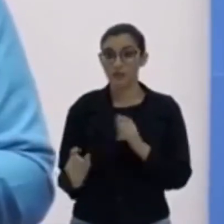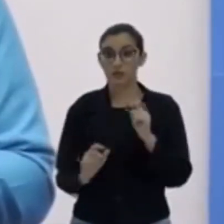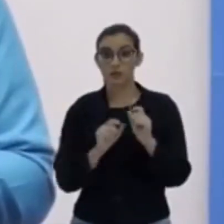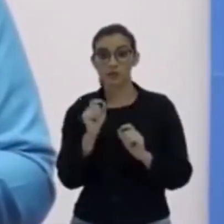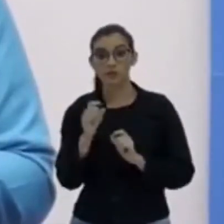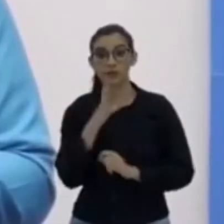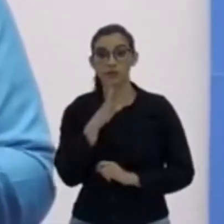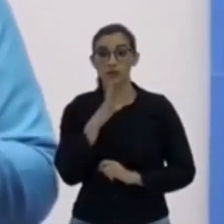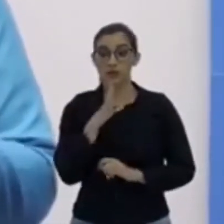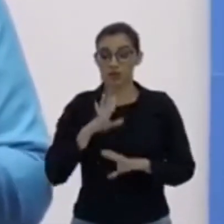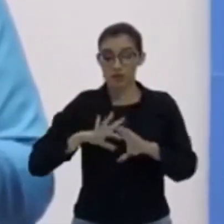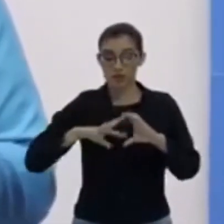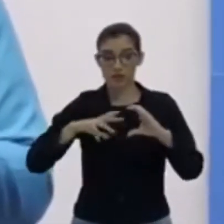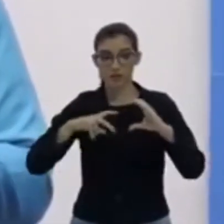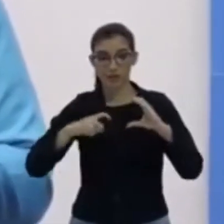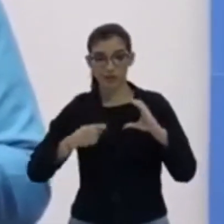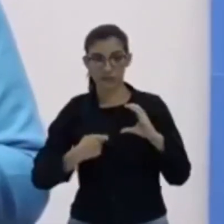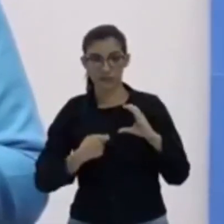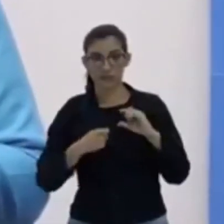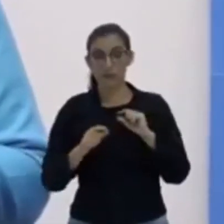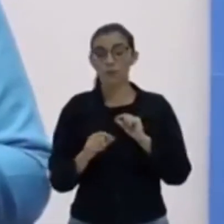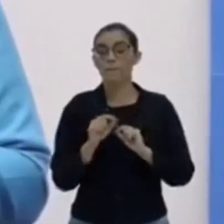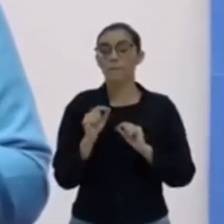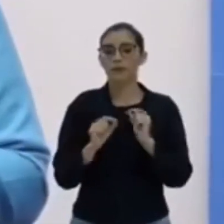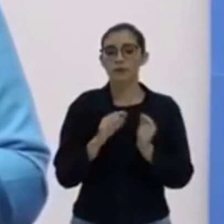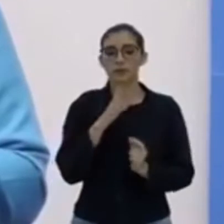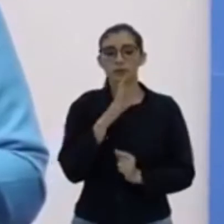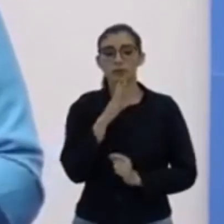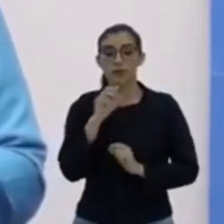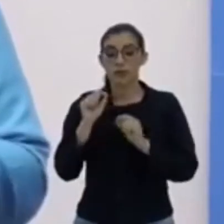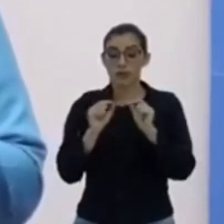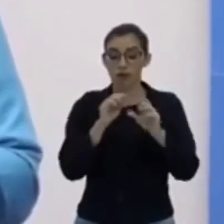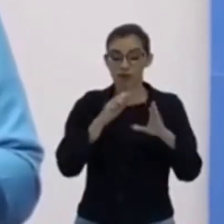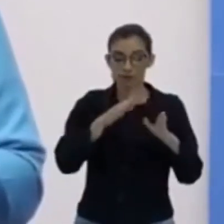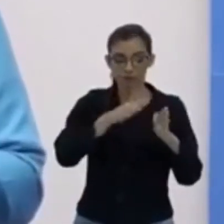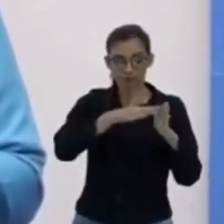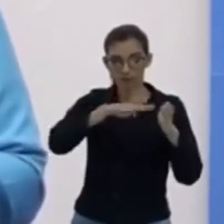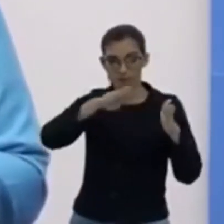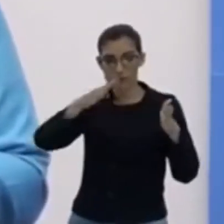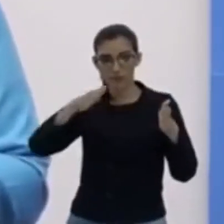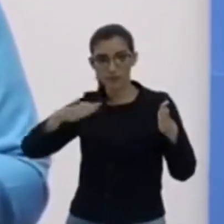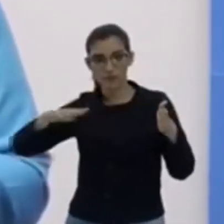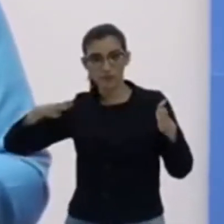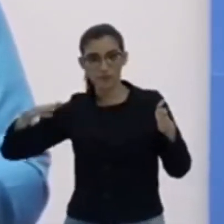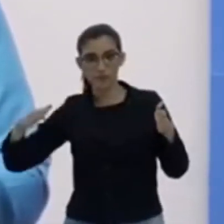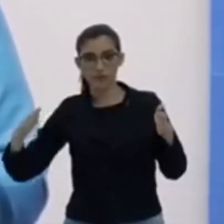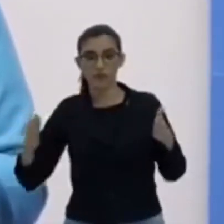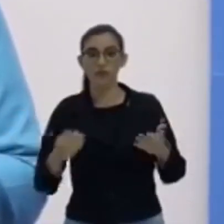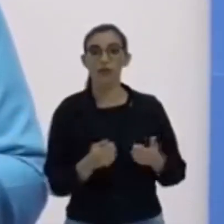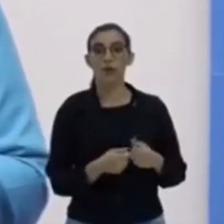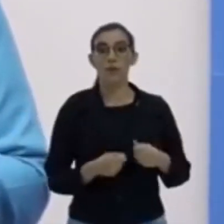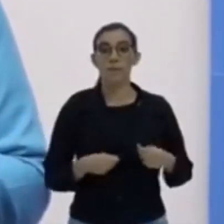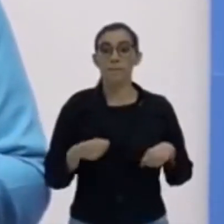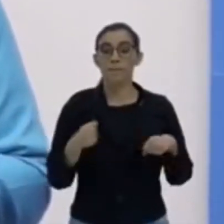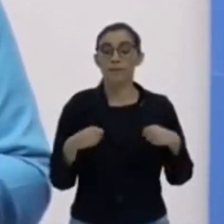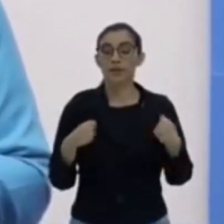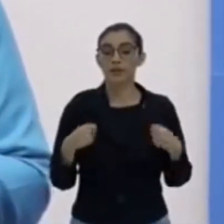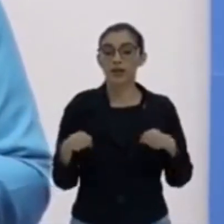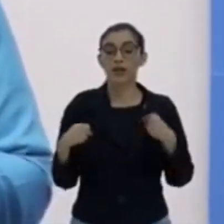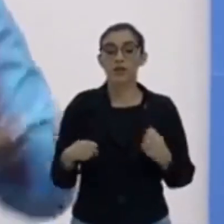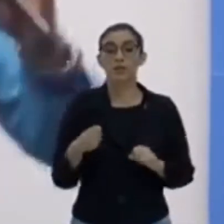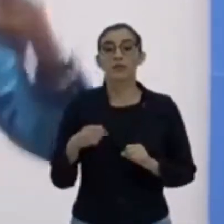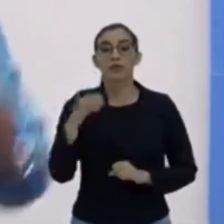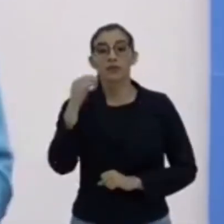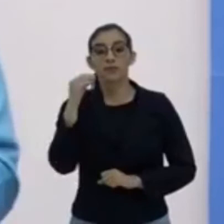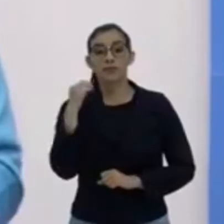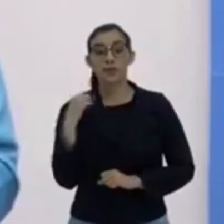elementos, tá bom? Eu preciso conhecer alguns elementos das ondas, que vão ser de muito, muito, muito,